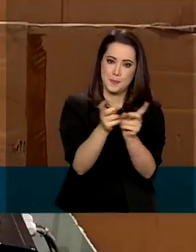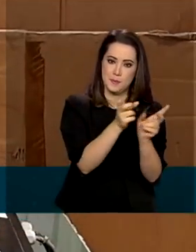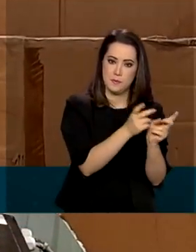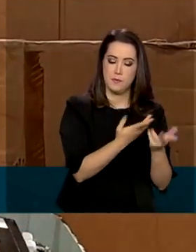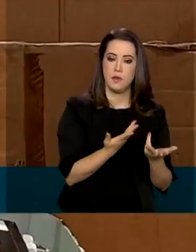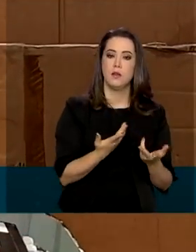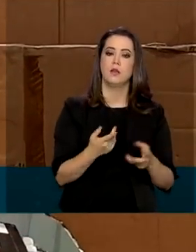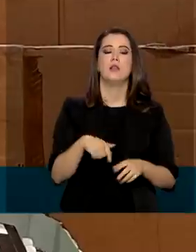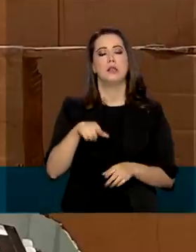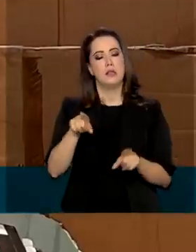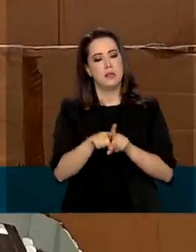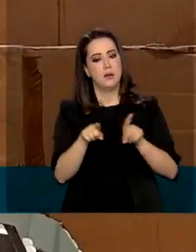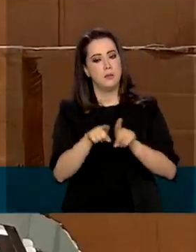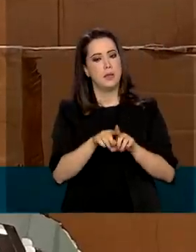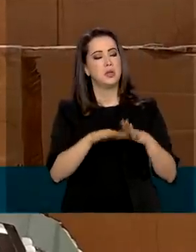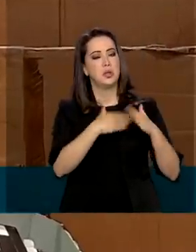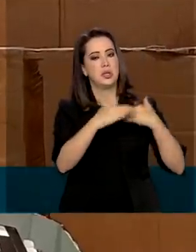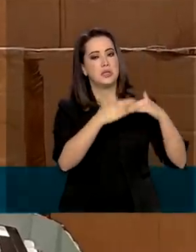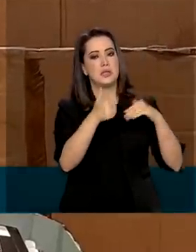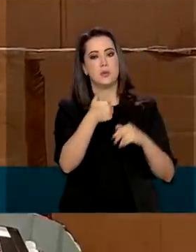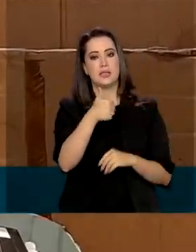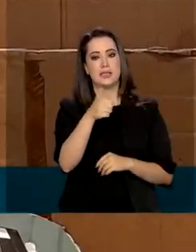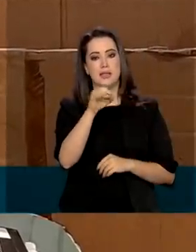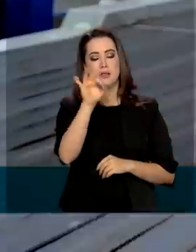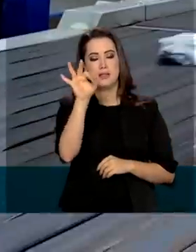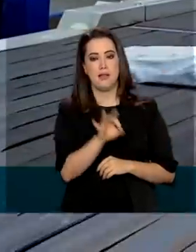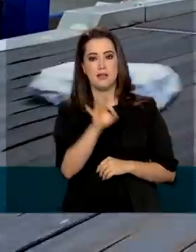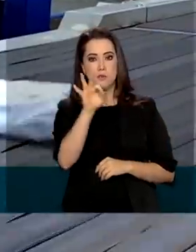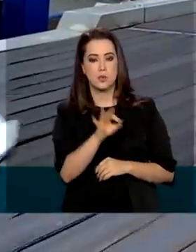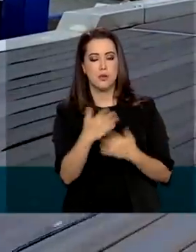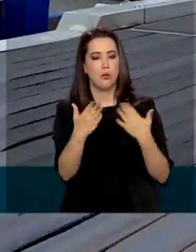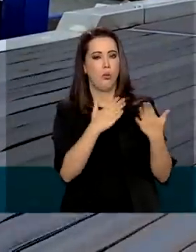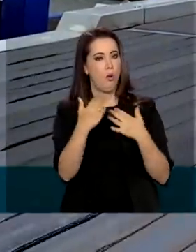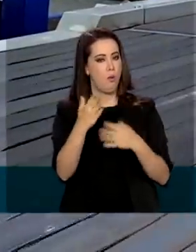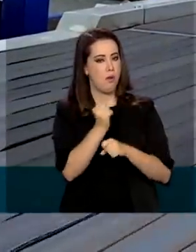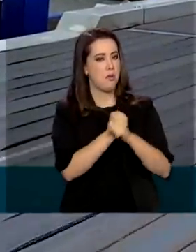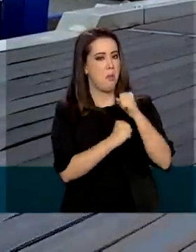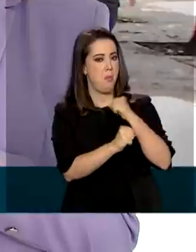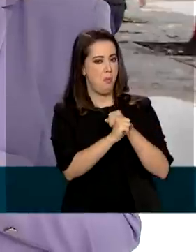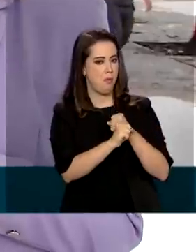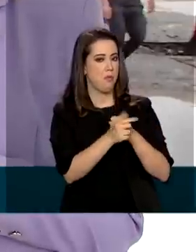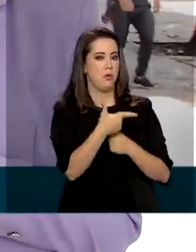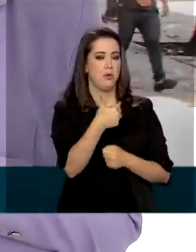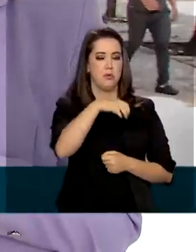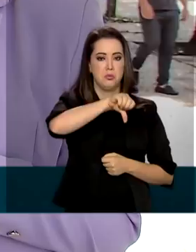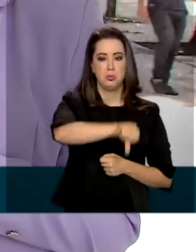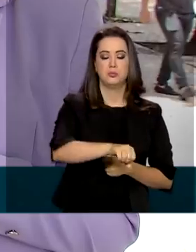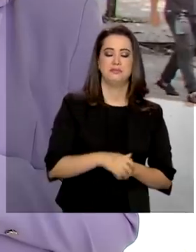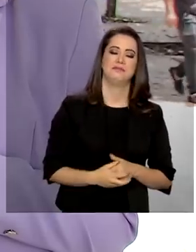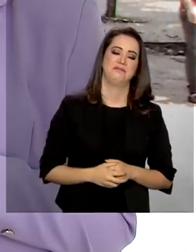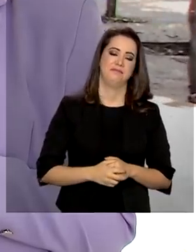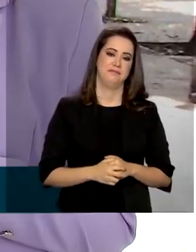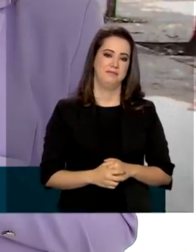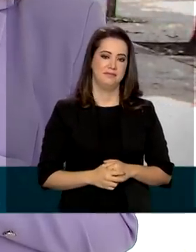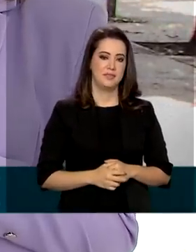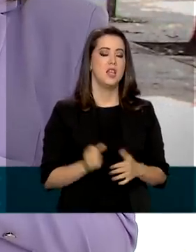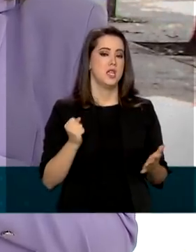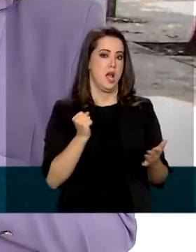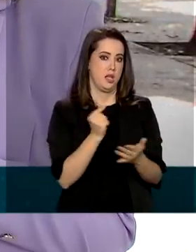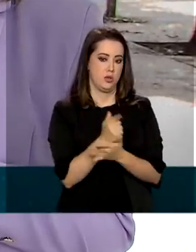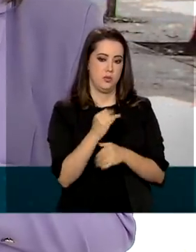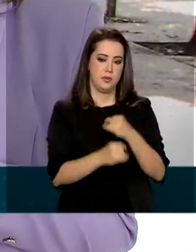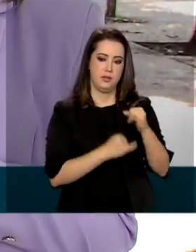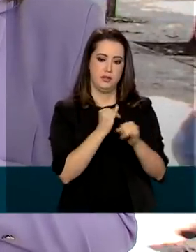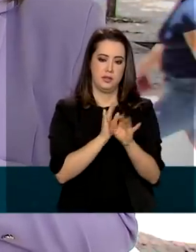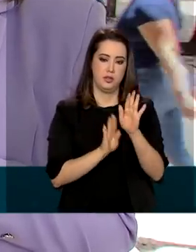E o número de pedidos cresceu 110% na comparação com 2019. E as compras pela internet devem crescer